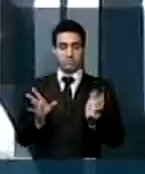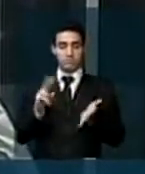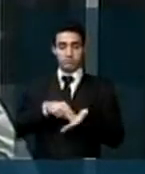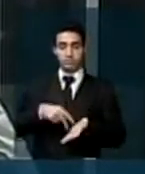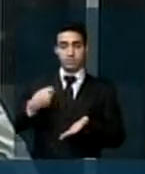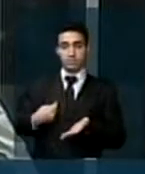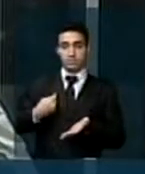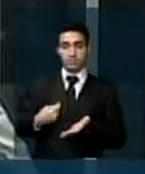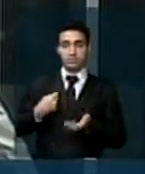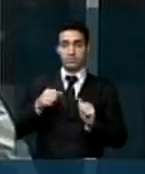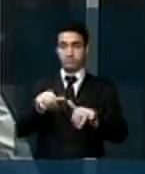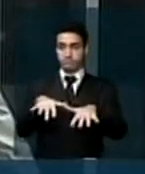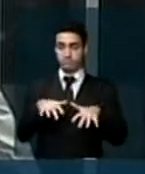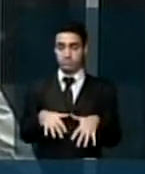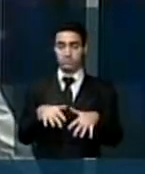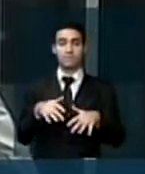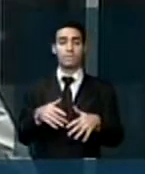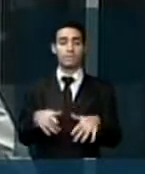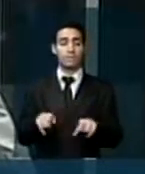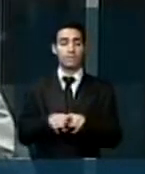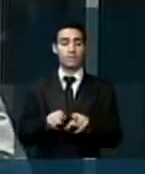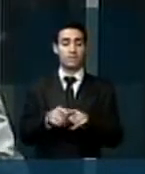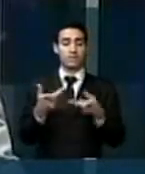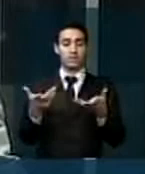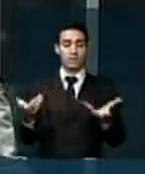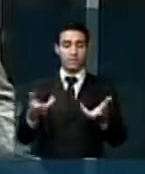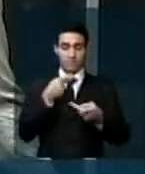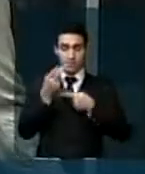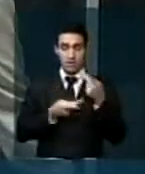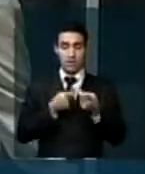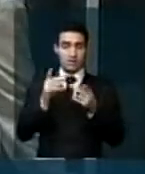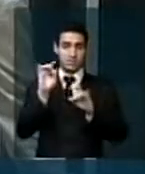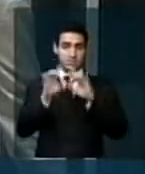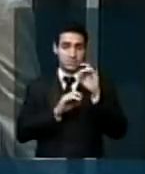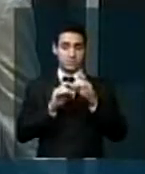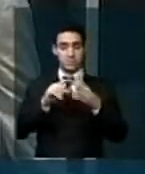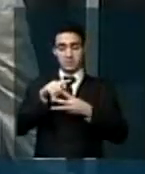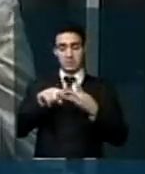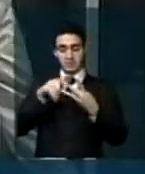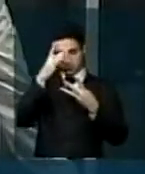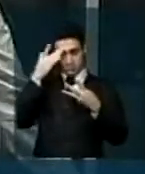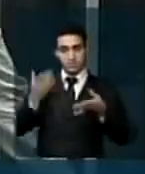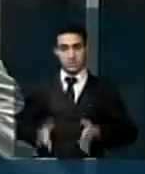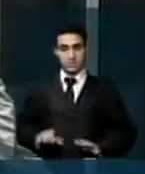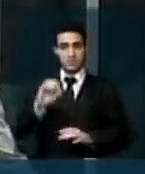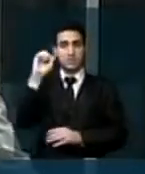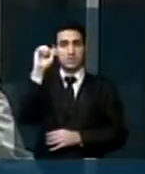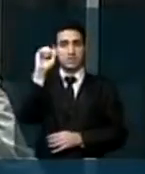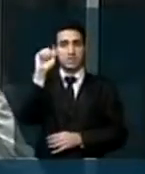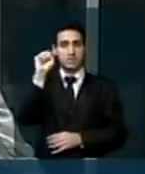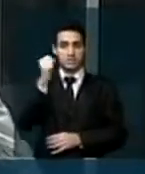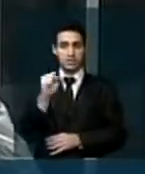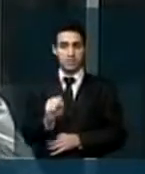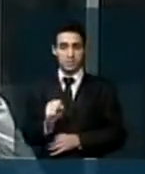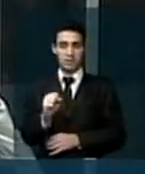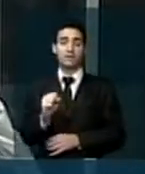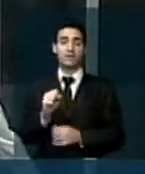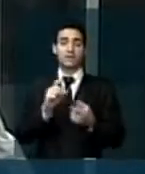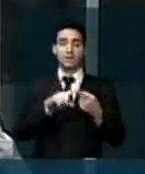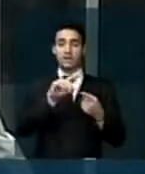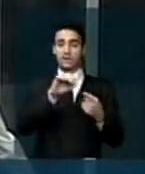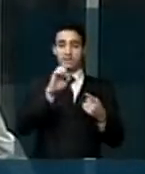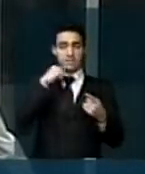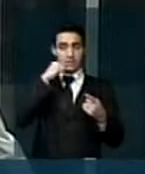Parlamento prestigiar esta sessão solene, e quero fazer uma saudação especial a três sergipanos que aqui estão conosco, o senador Eduardo